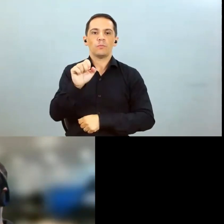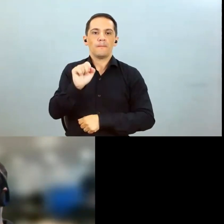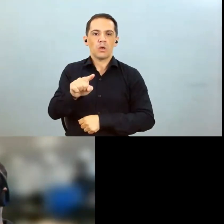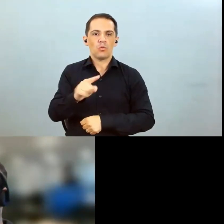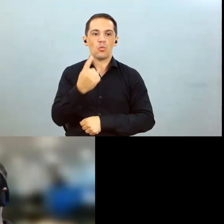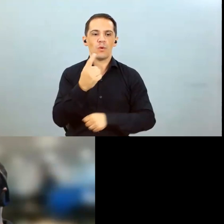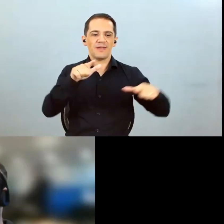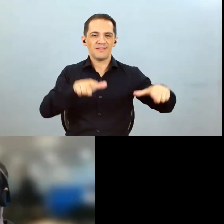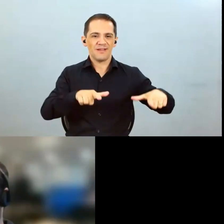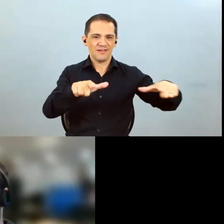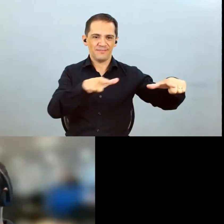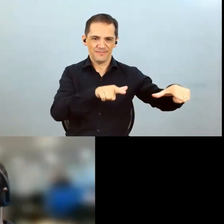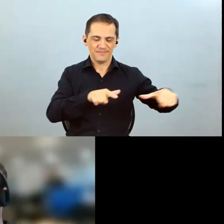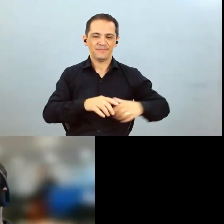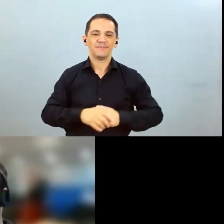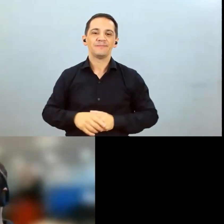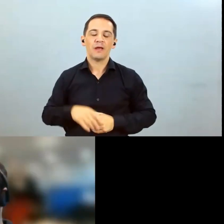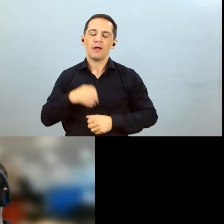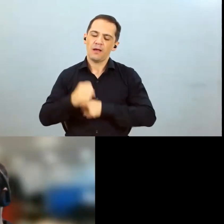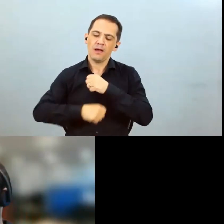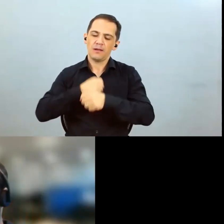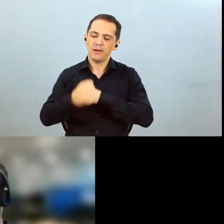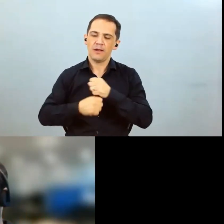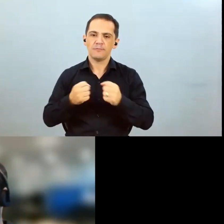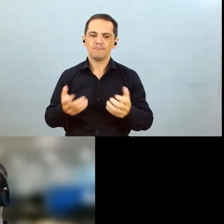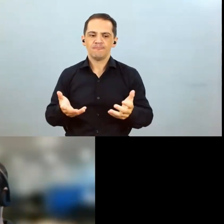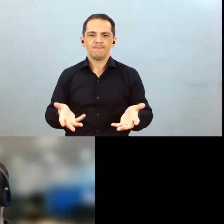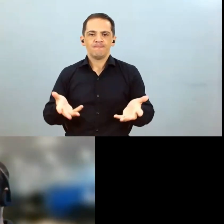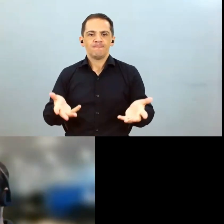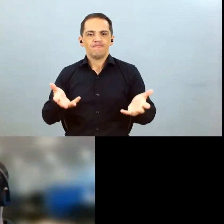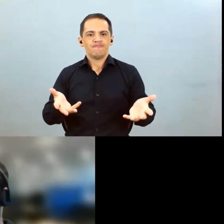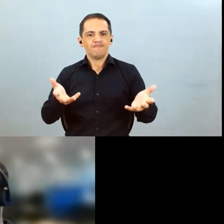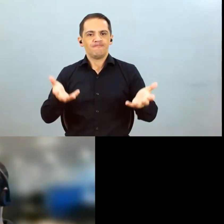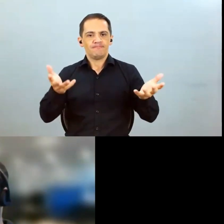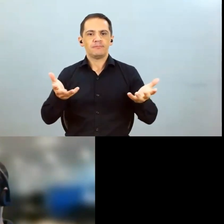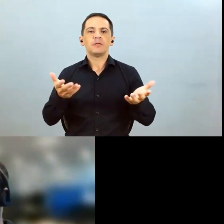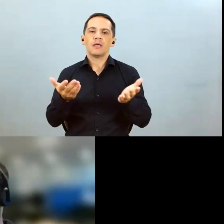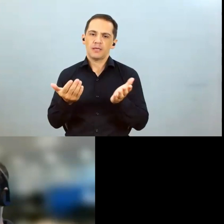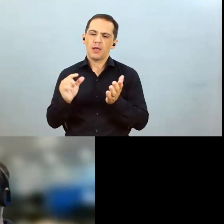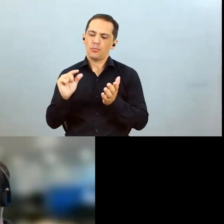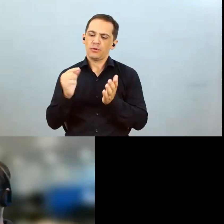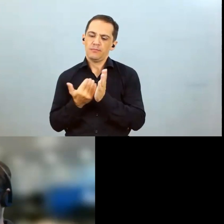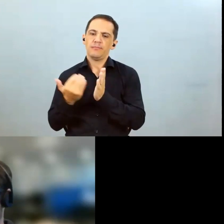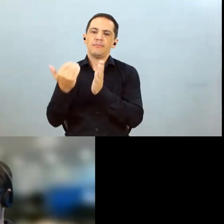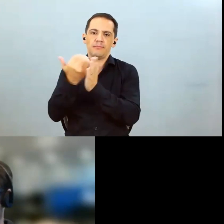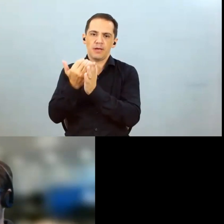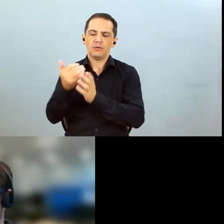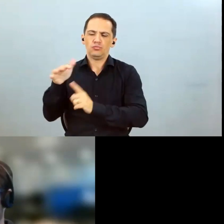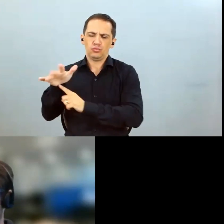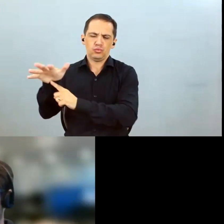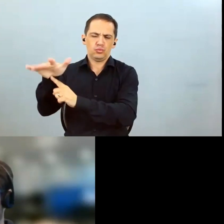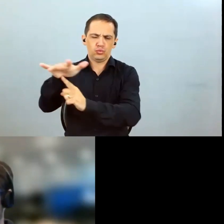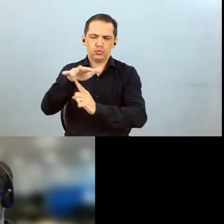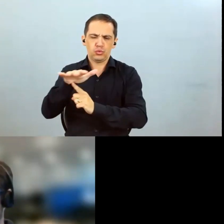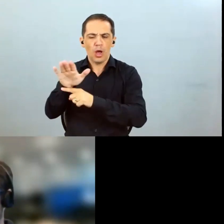safra ao longo dos próximos anos a gente vai voltar a colocar uma dose mais alta de fertilizantes na safra atual e por isso